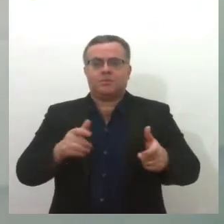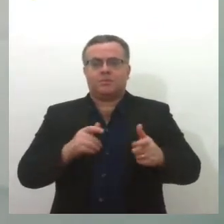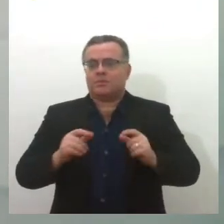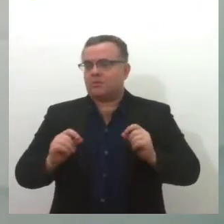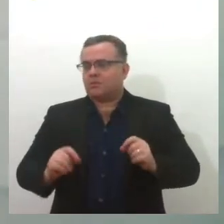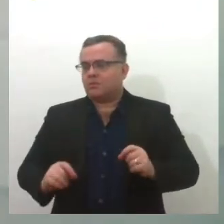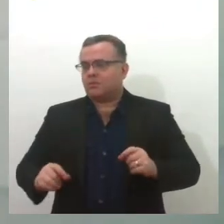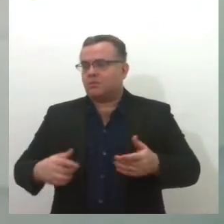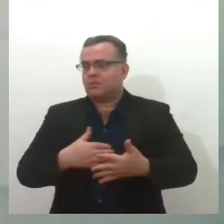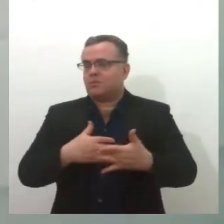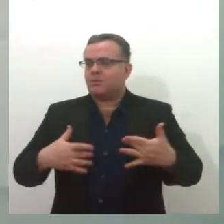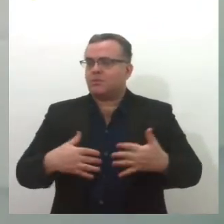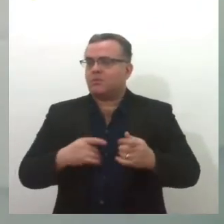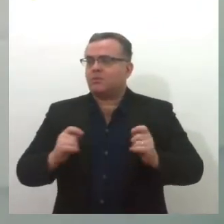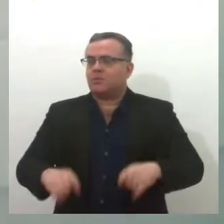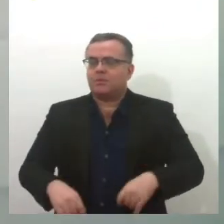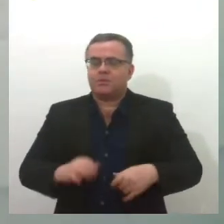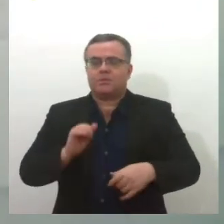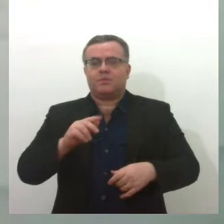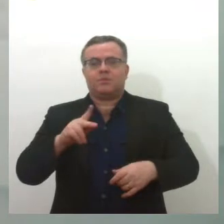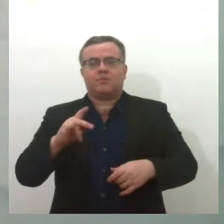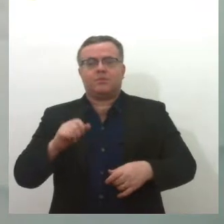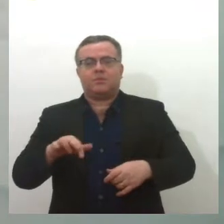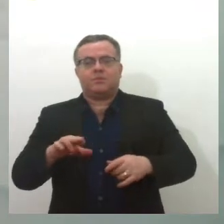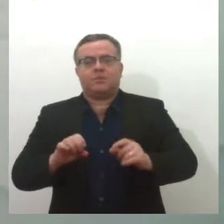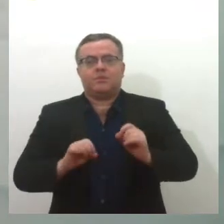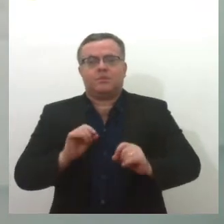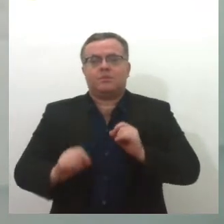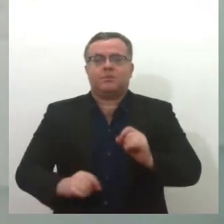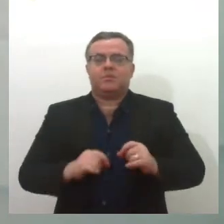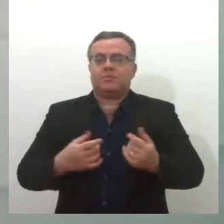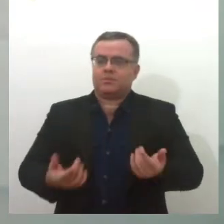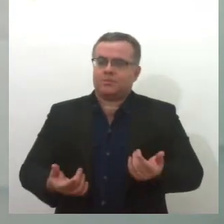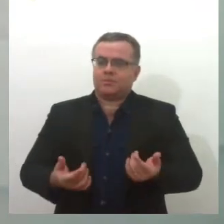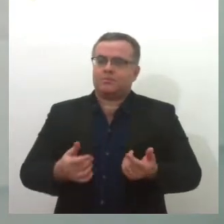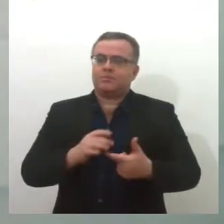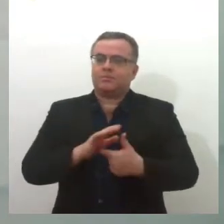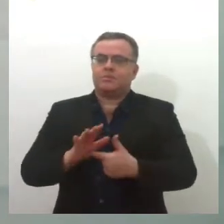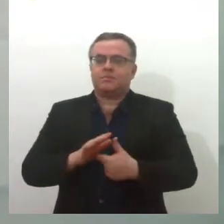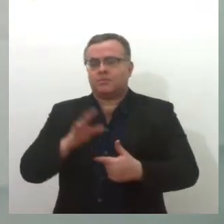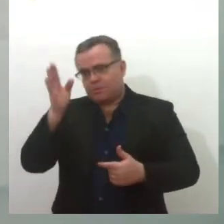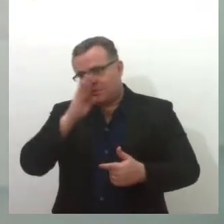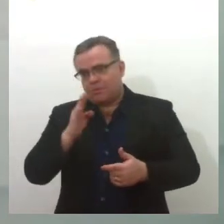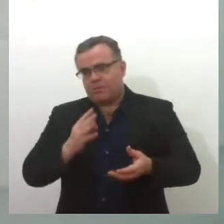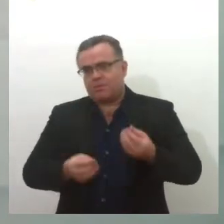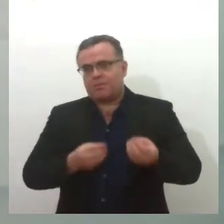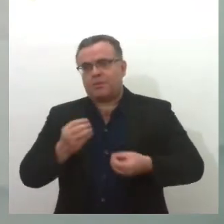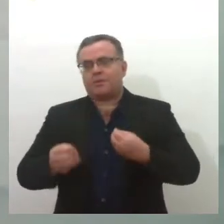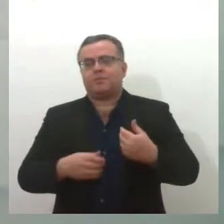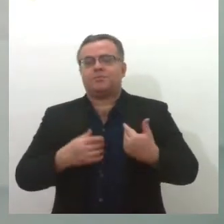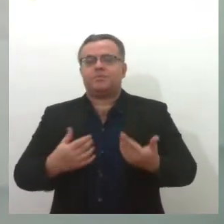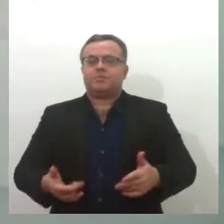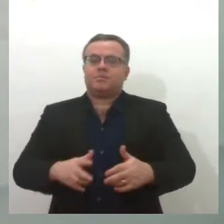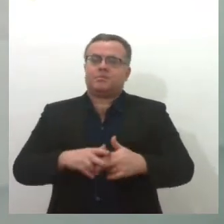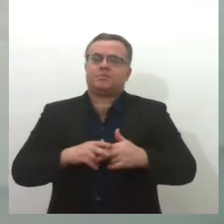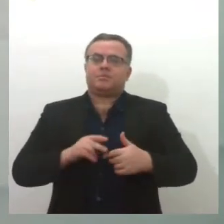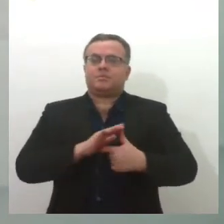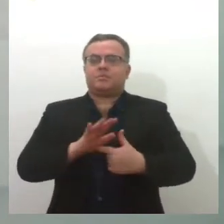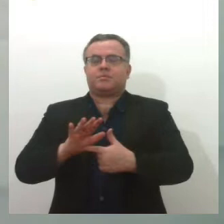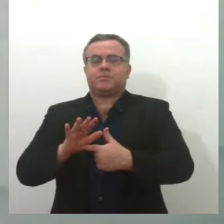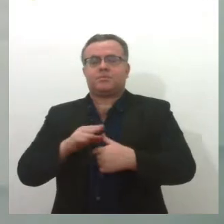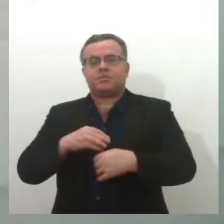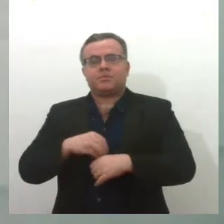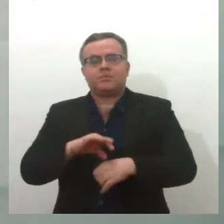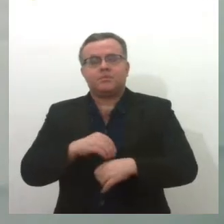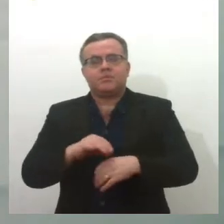Galeria Álvaro Santos, já fez exposição na Galeria do Banco do Brasil. Então, ele traz toda essa bagagem